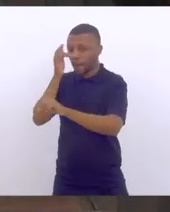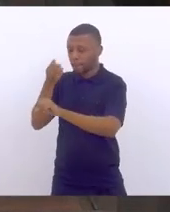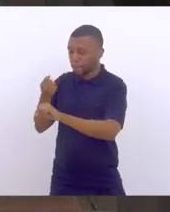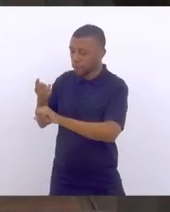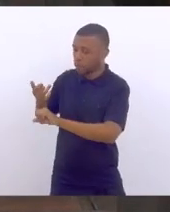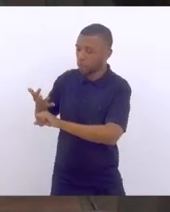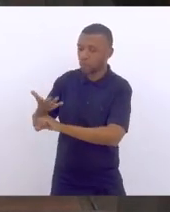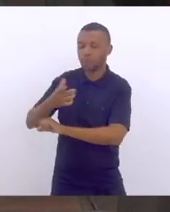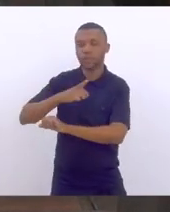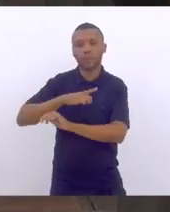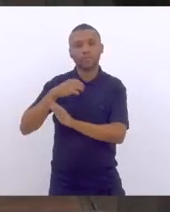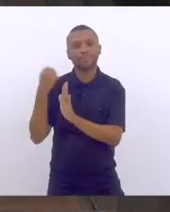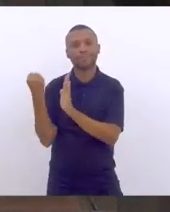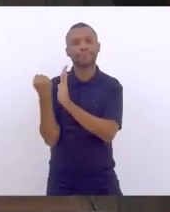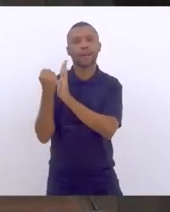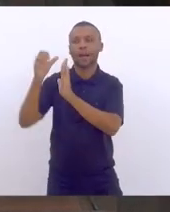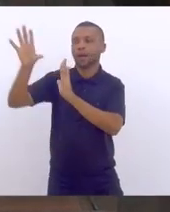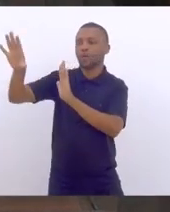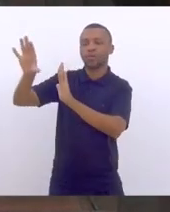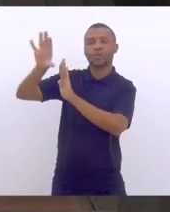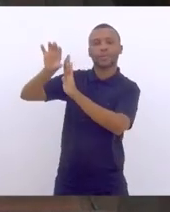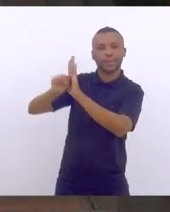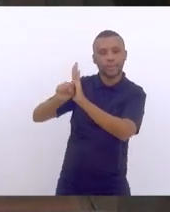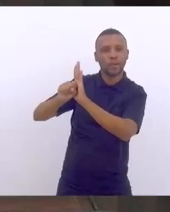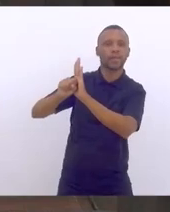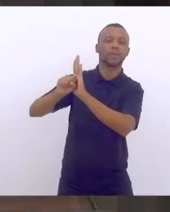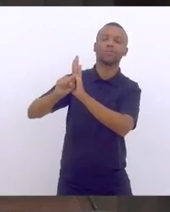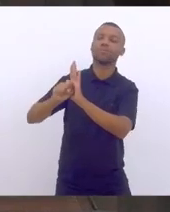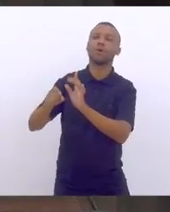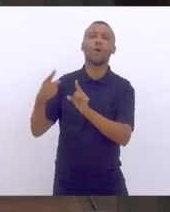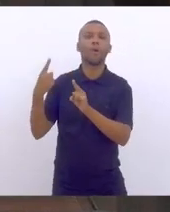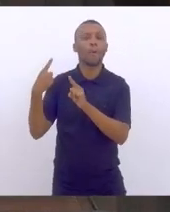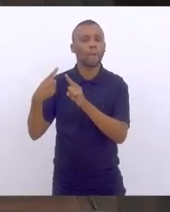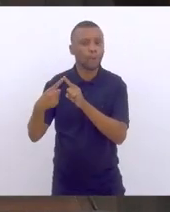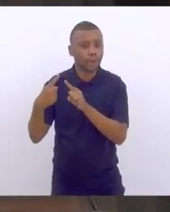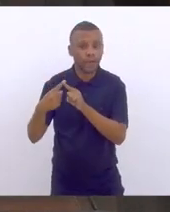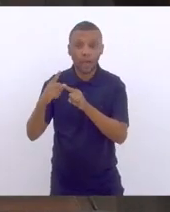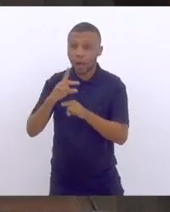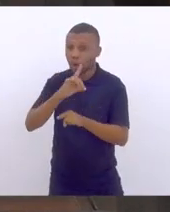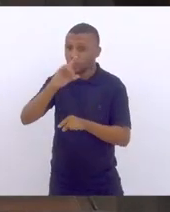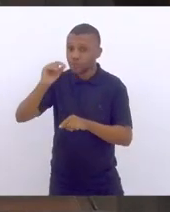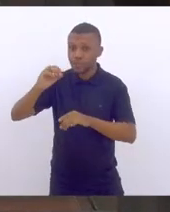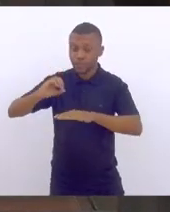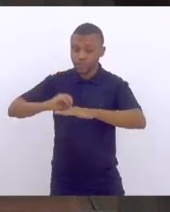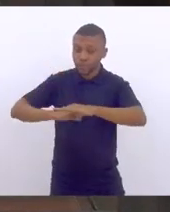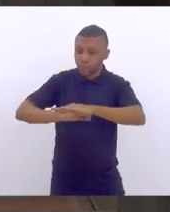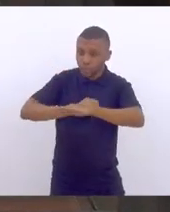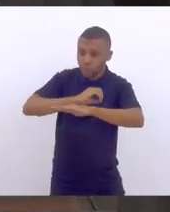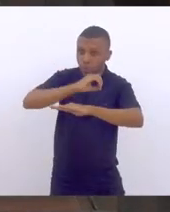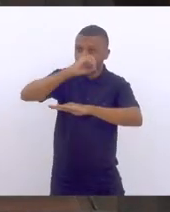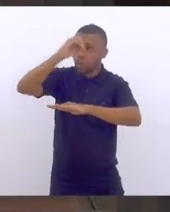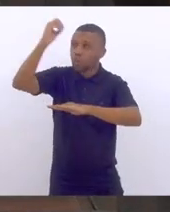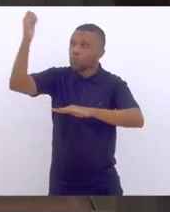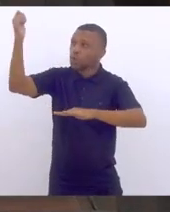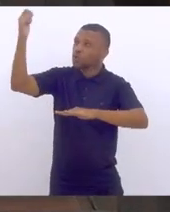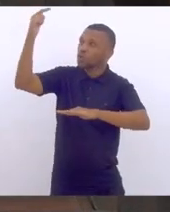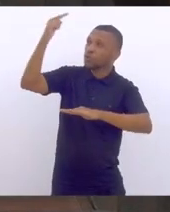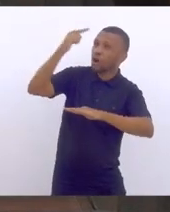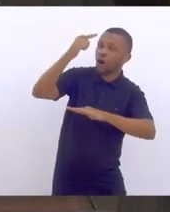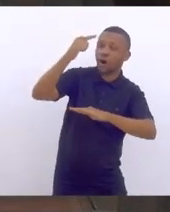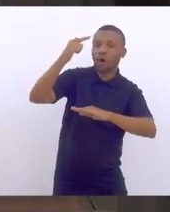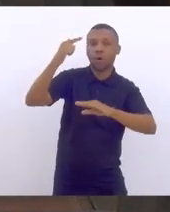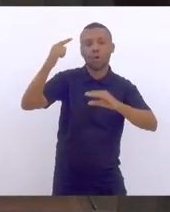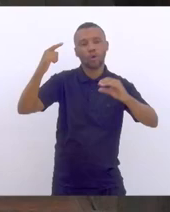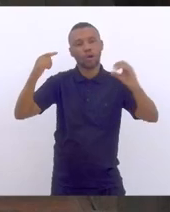simbolismo, porque é o dia que o sol e a noite passam a ter